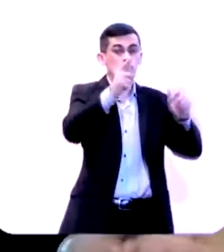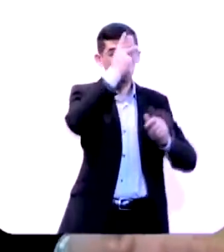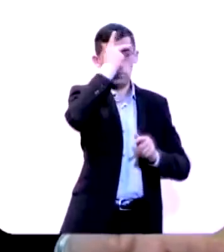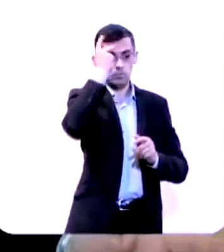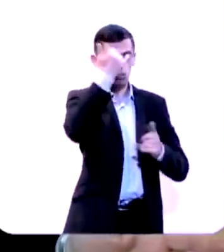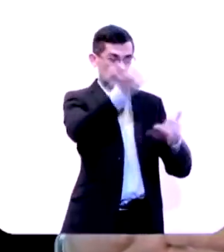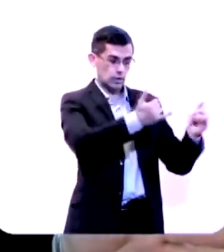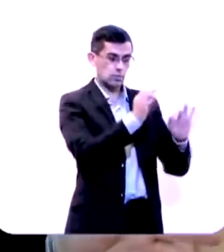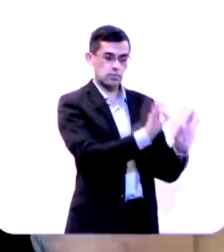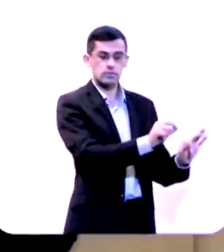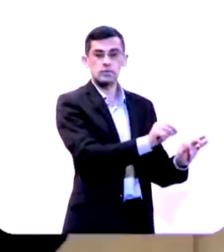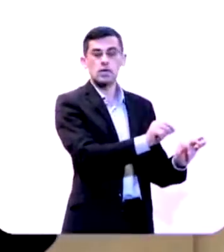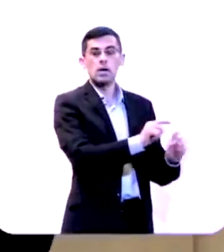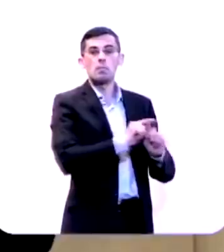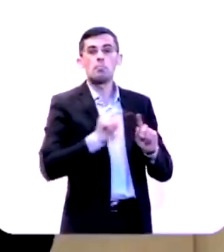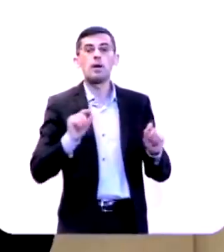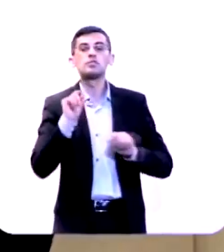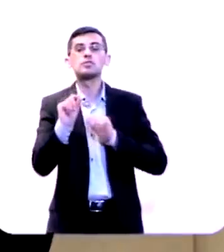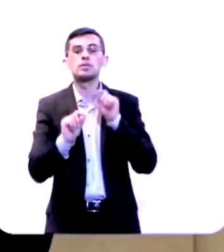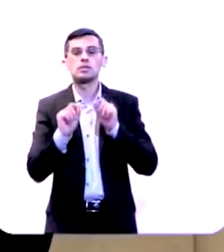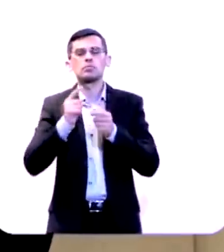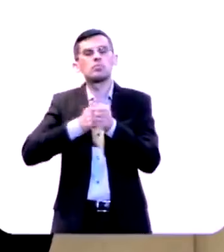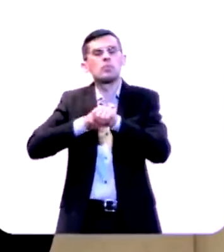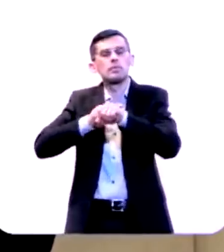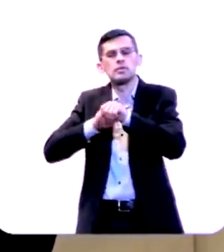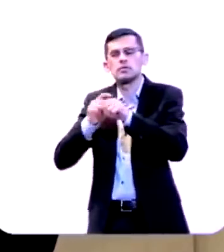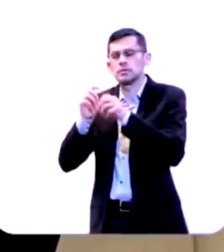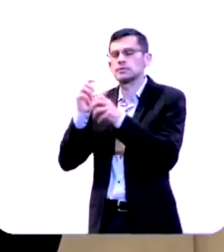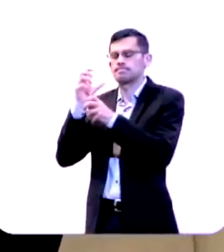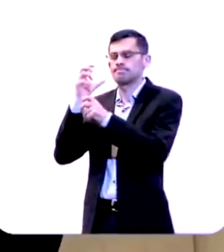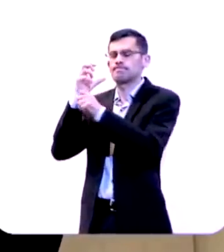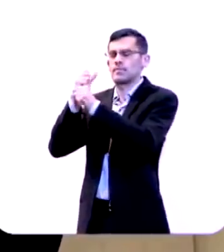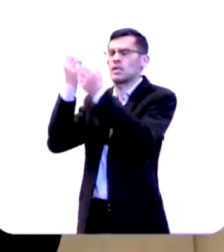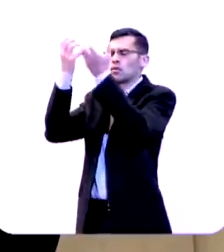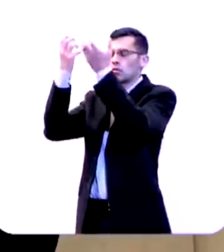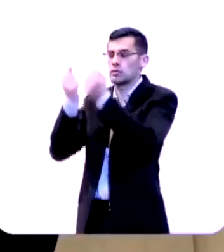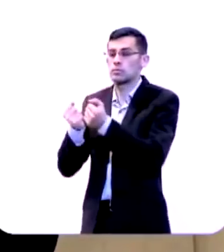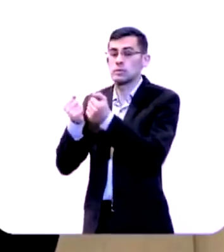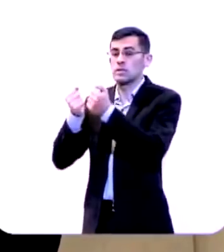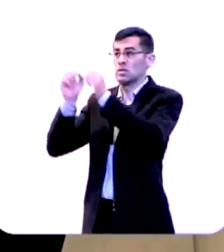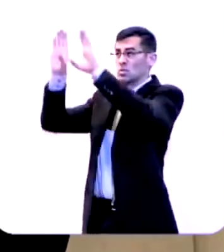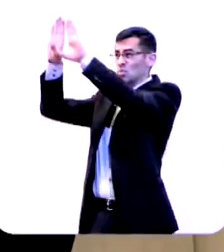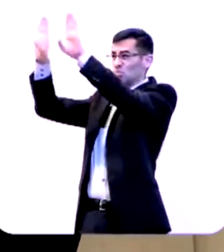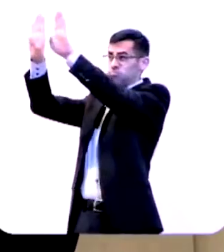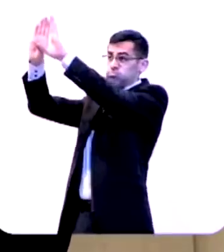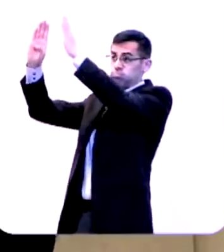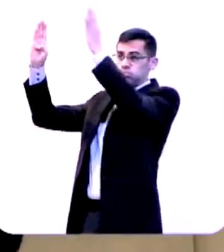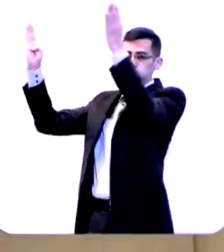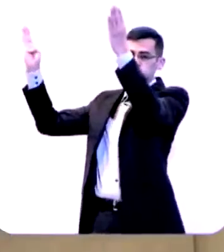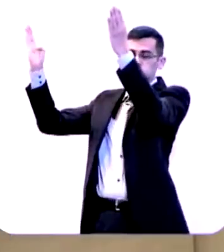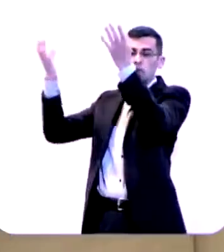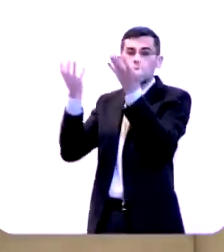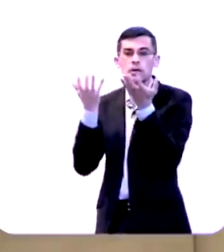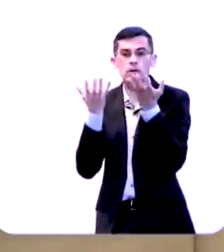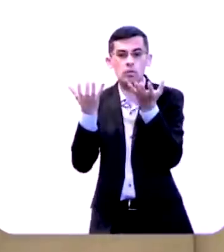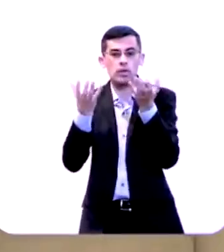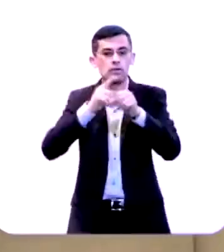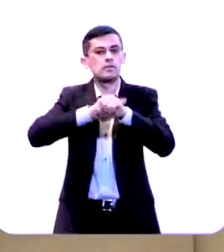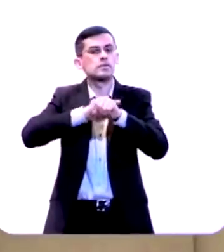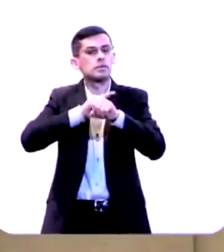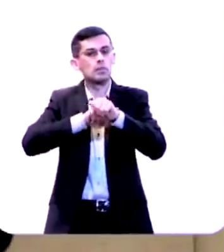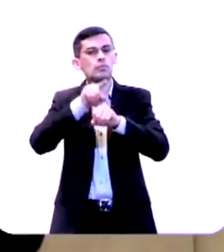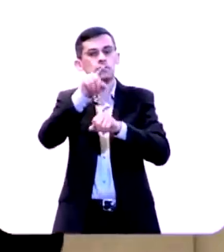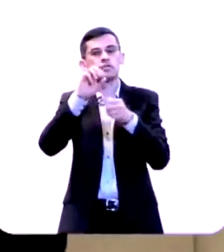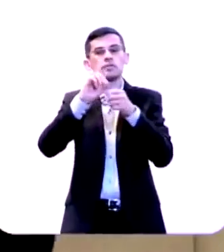mundo está falando e sabe quando a gente faz isso os tesouros de Deus se abrem eu queria que nessa hora